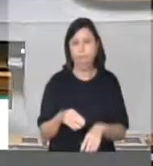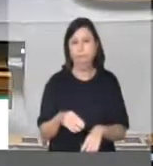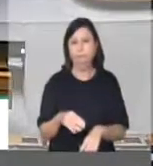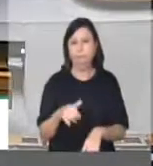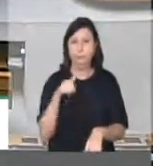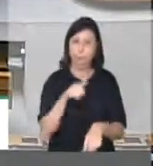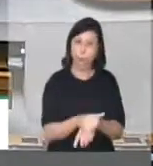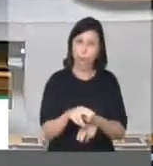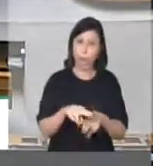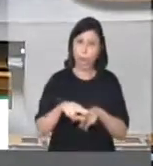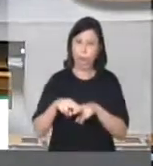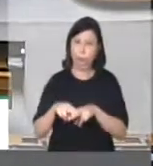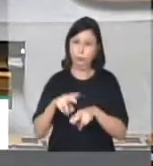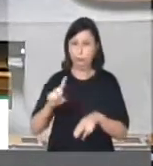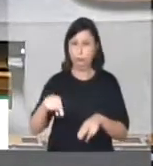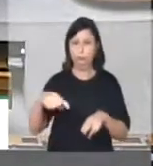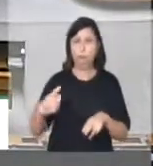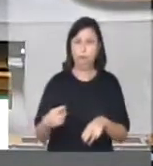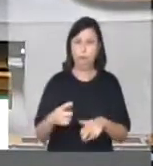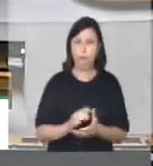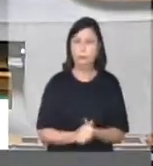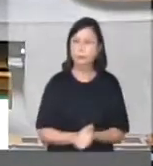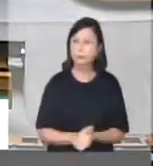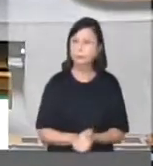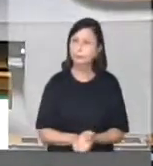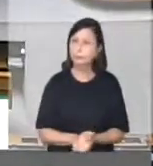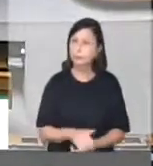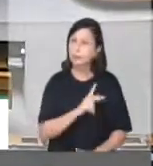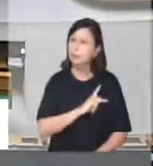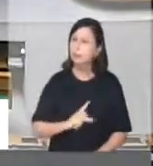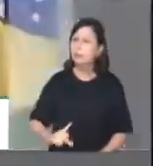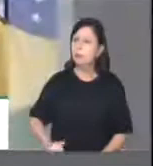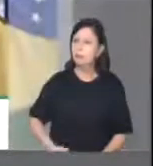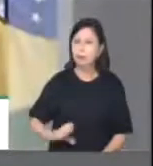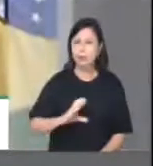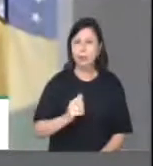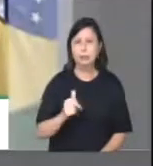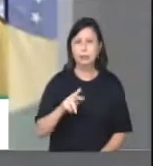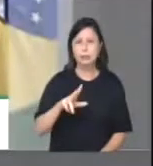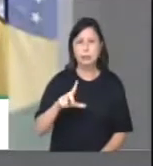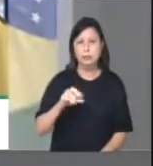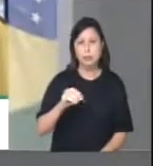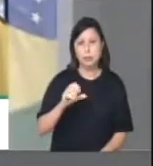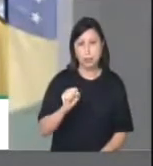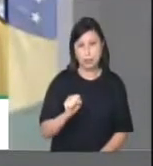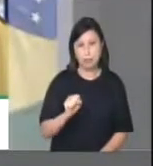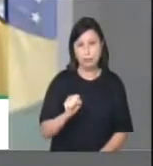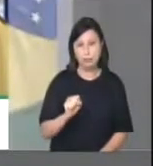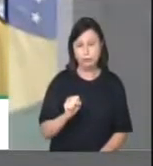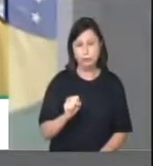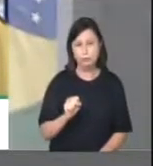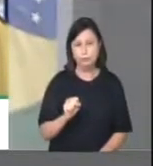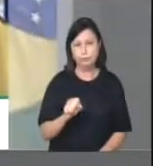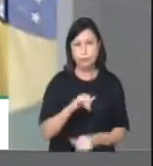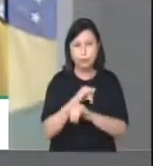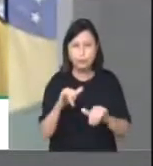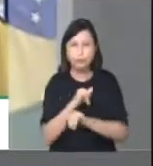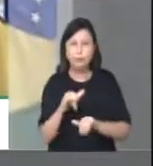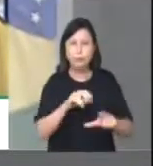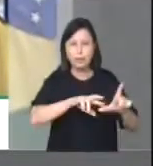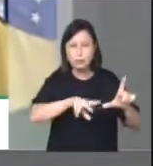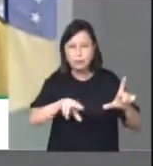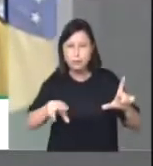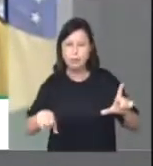Oi, presidente Carlos Manato, colegas, deputadas e deputadas. Hoje eu estou aqui para fazer um convite que quero que seja divulgado nos meios de